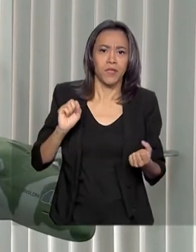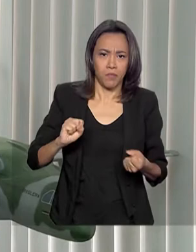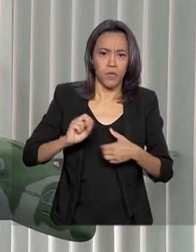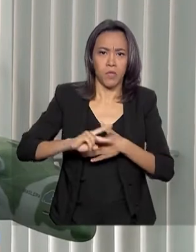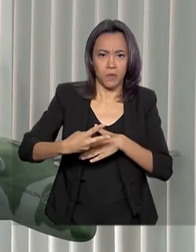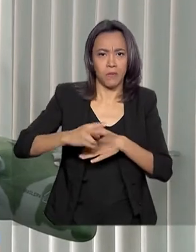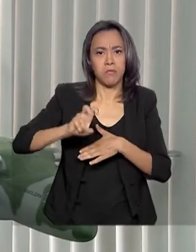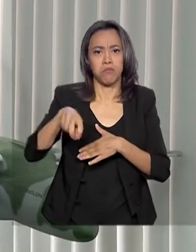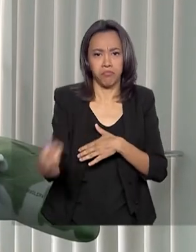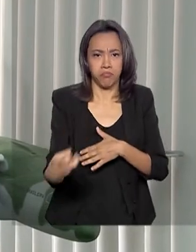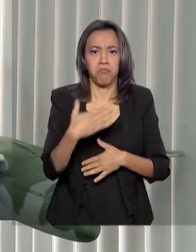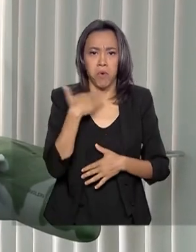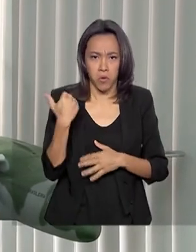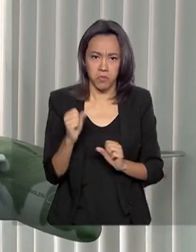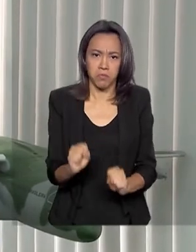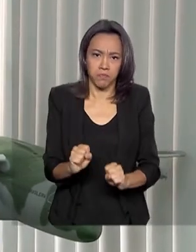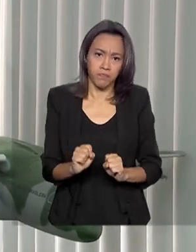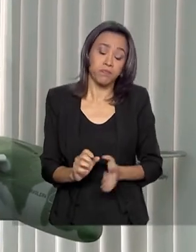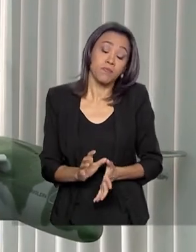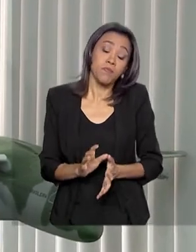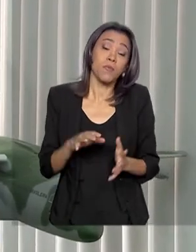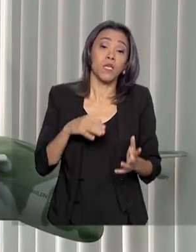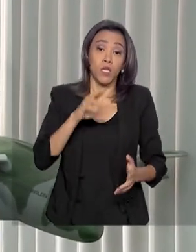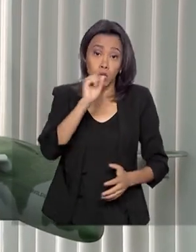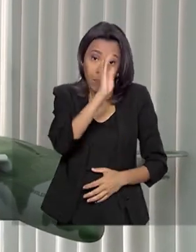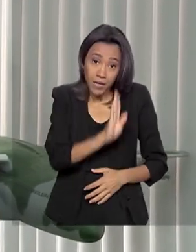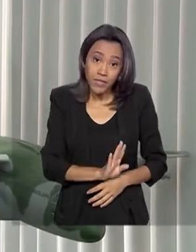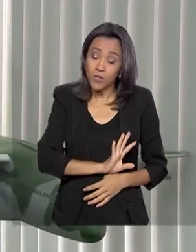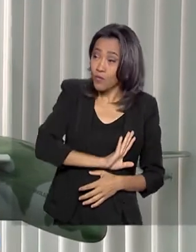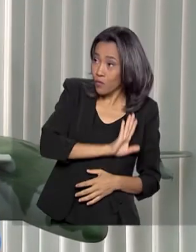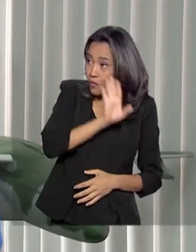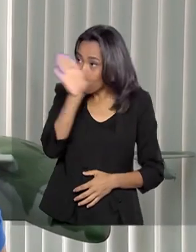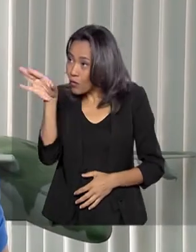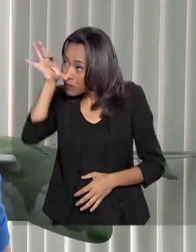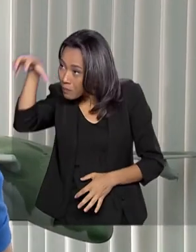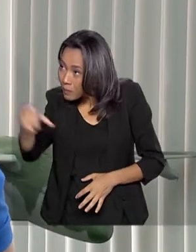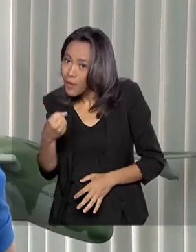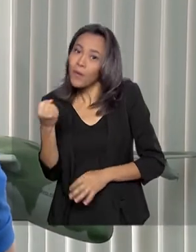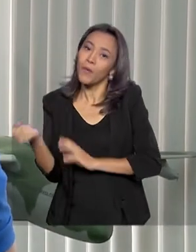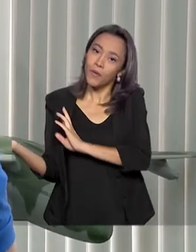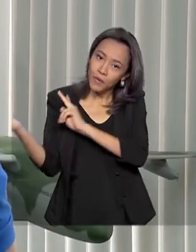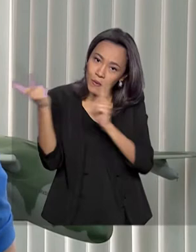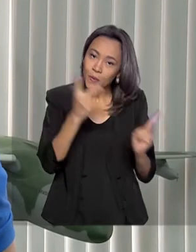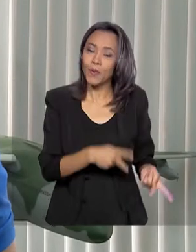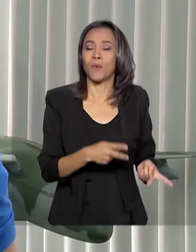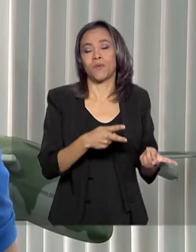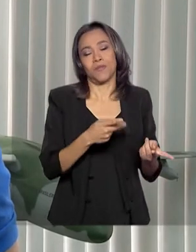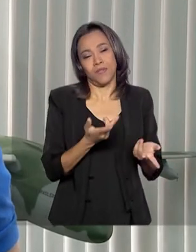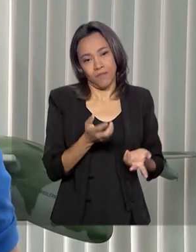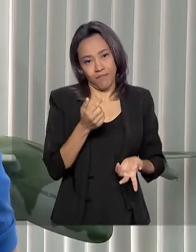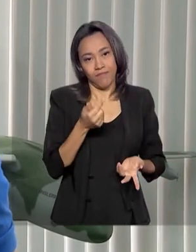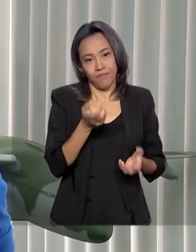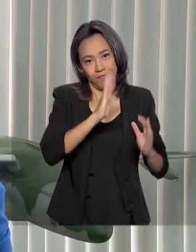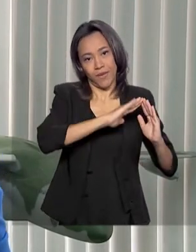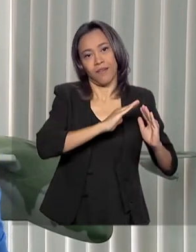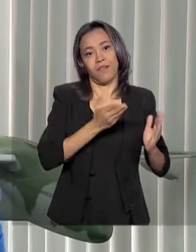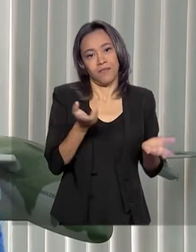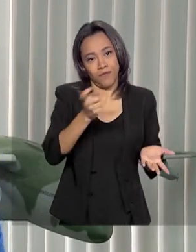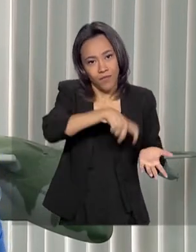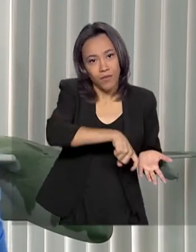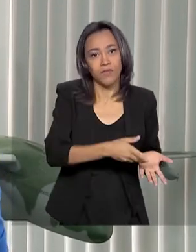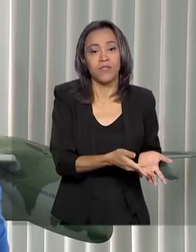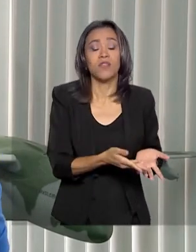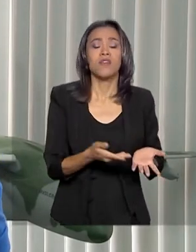o Brasil foi lá e nos resgatou. E o sentimento após a